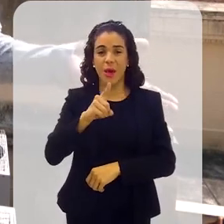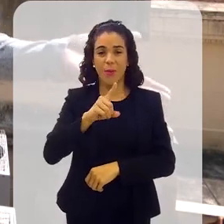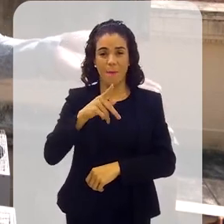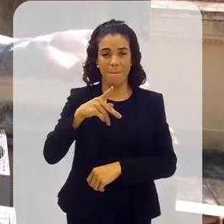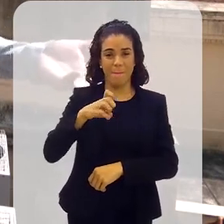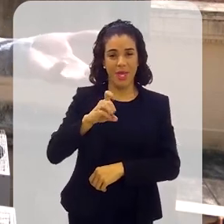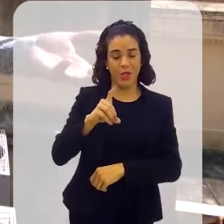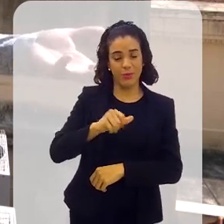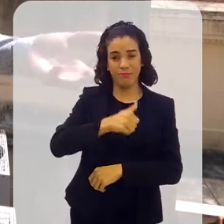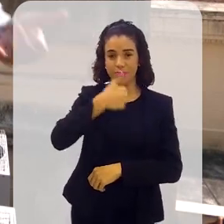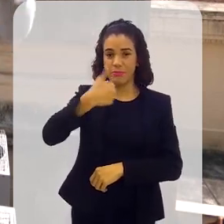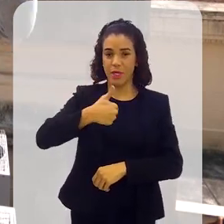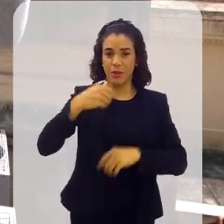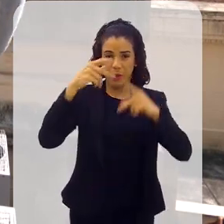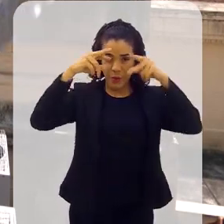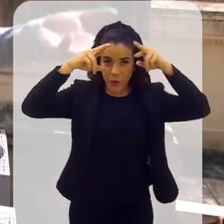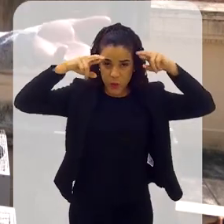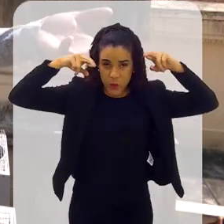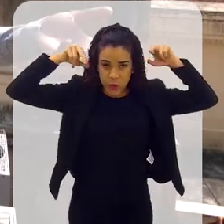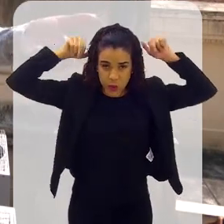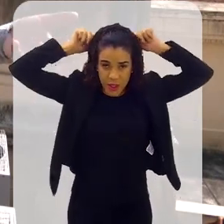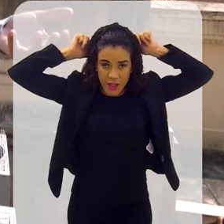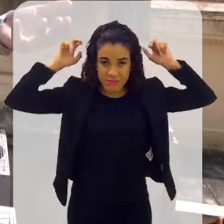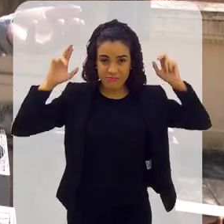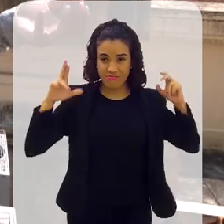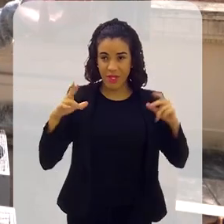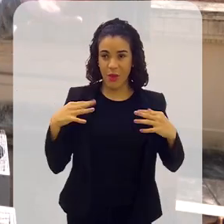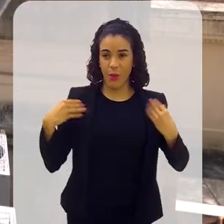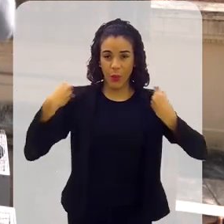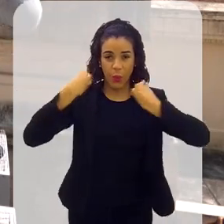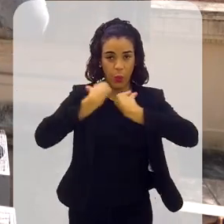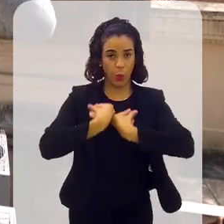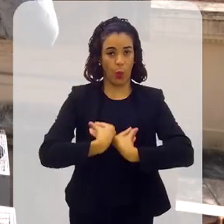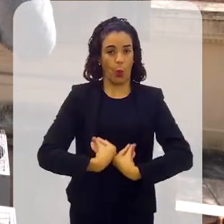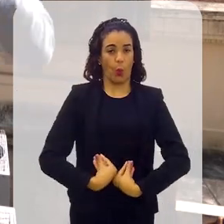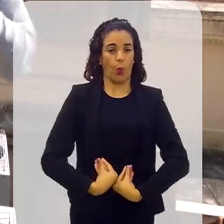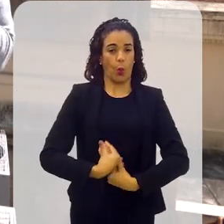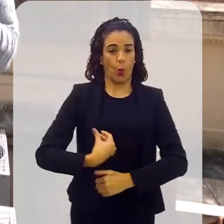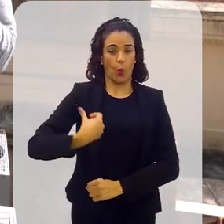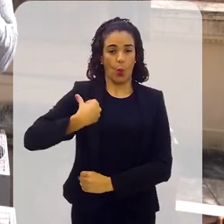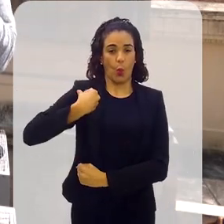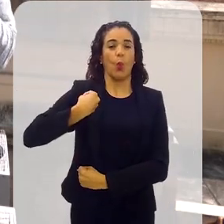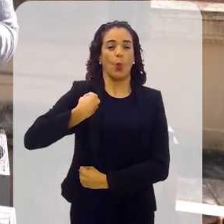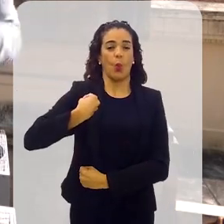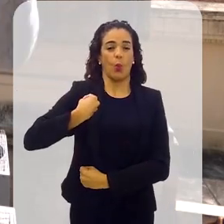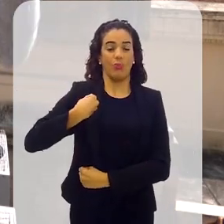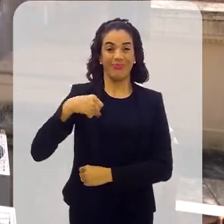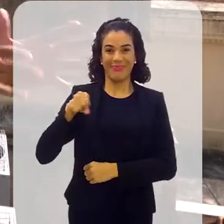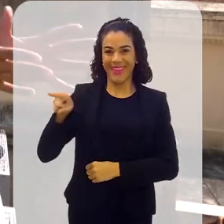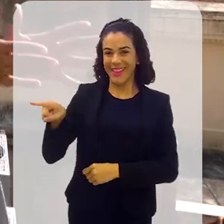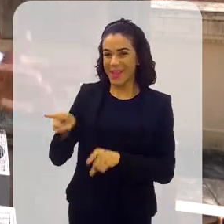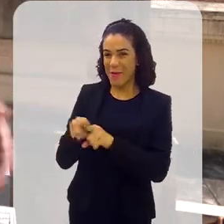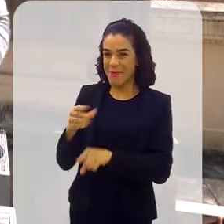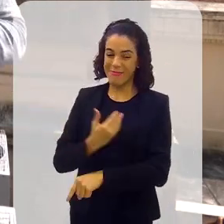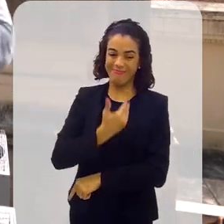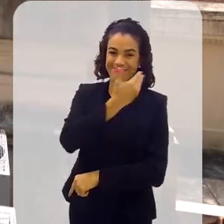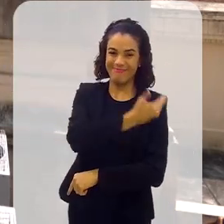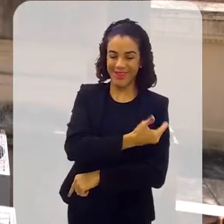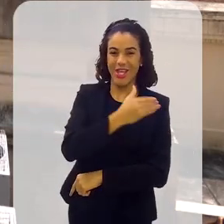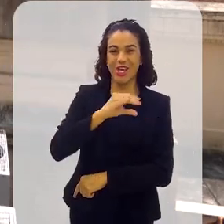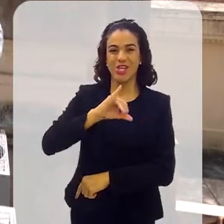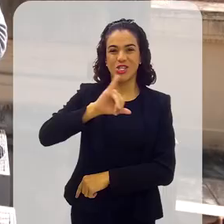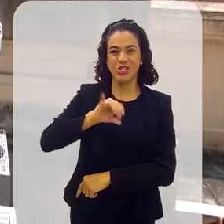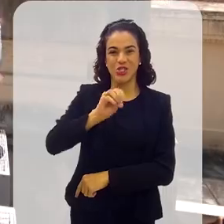como imperador romano, coroado de louros, com sete imperial, com uma toga do triunfo. À sua esquerda, José